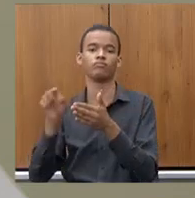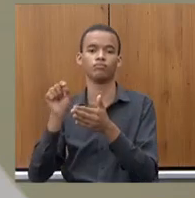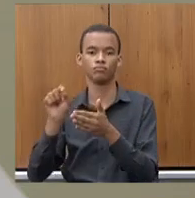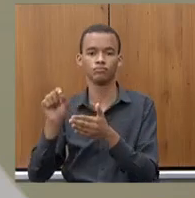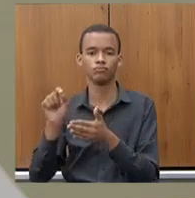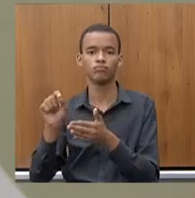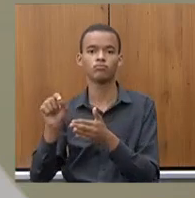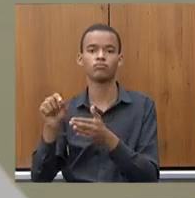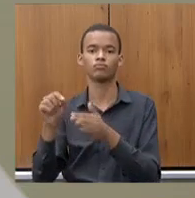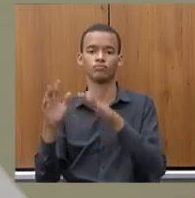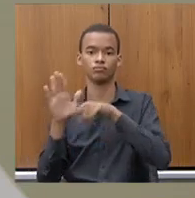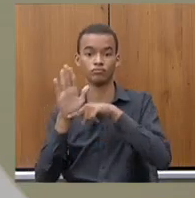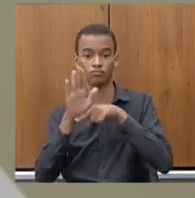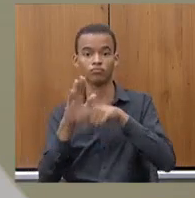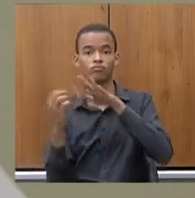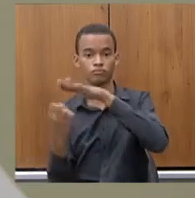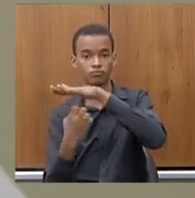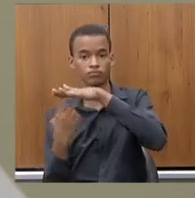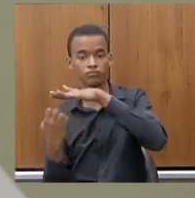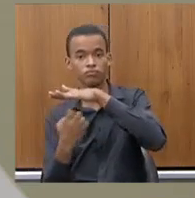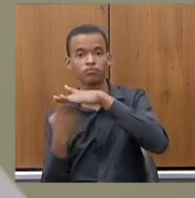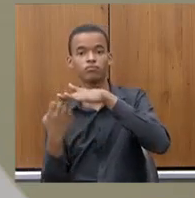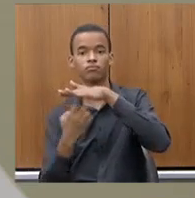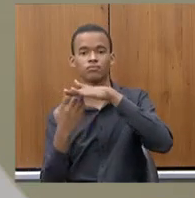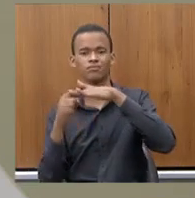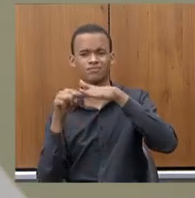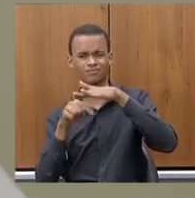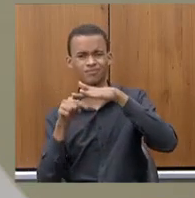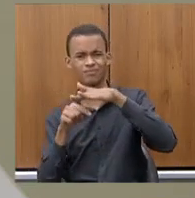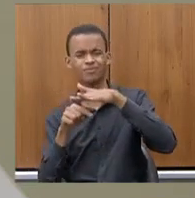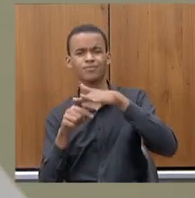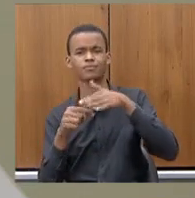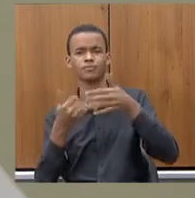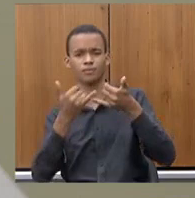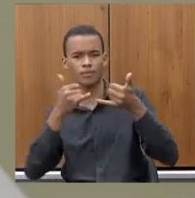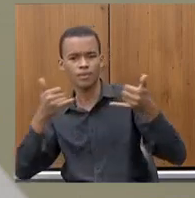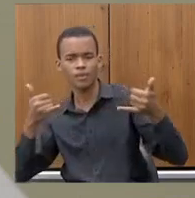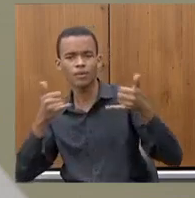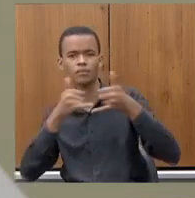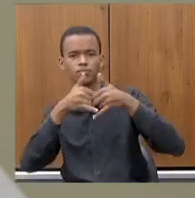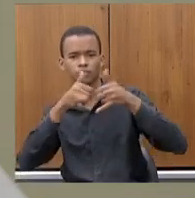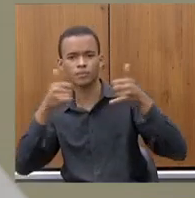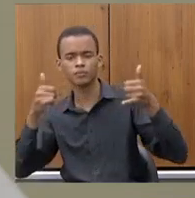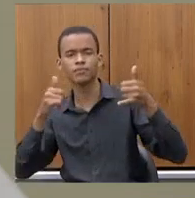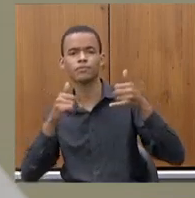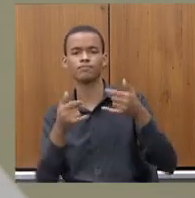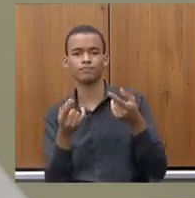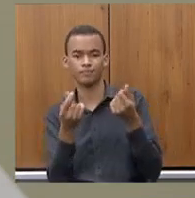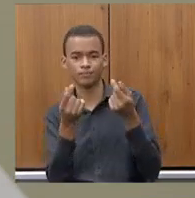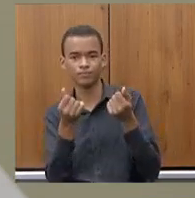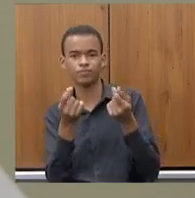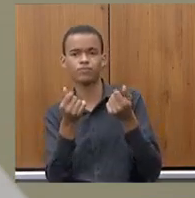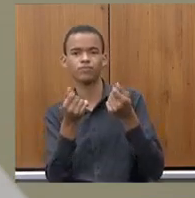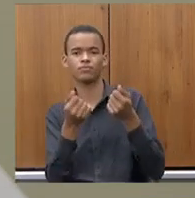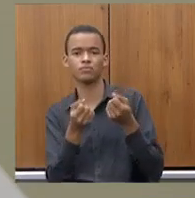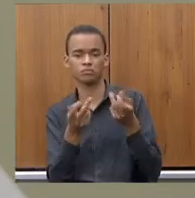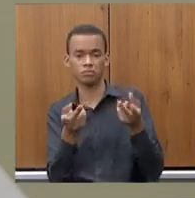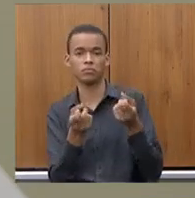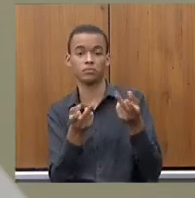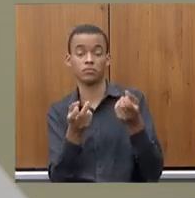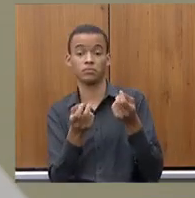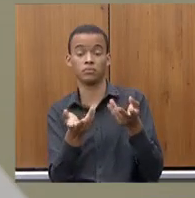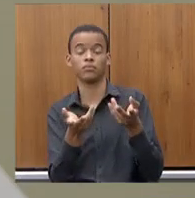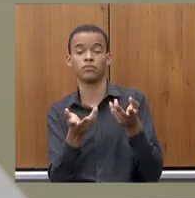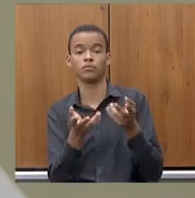estado empresário gasta muita energia e a gente espera que este estado possa